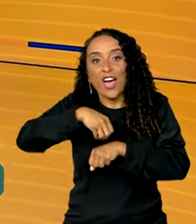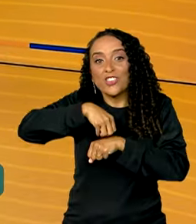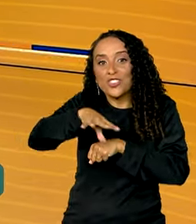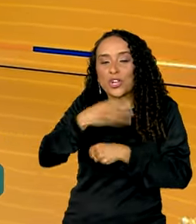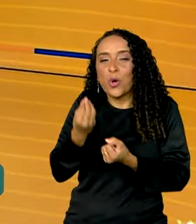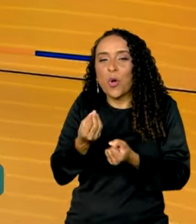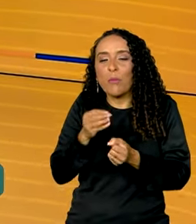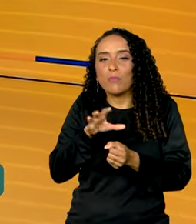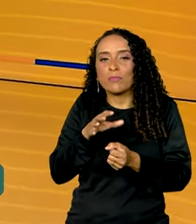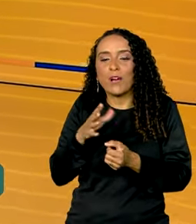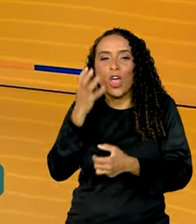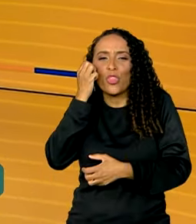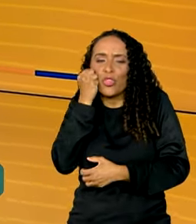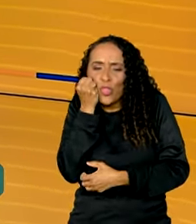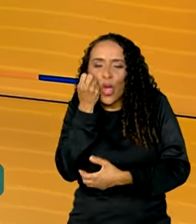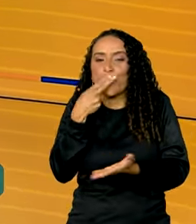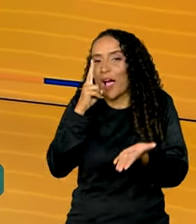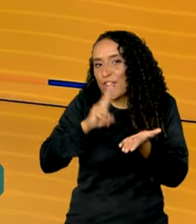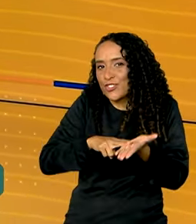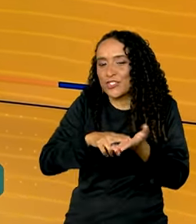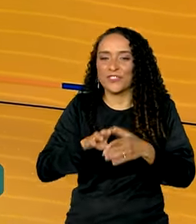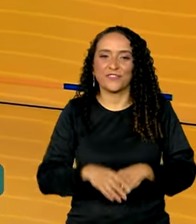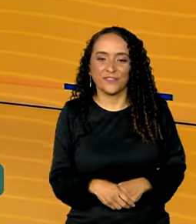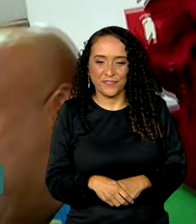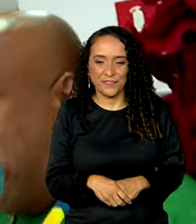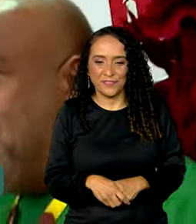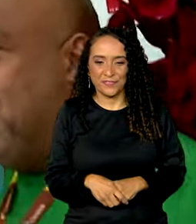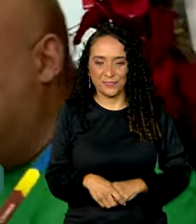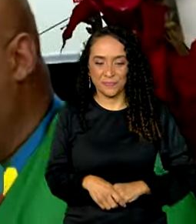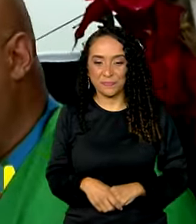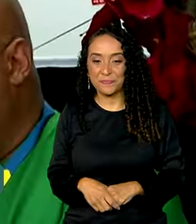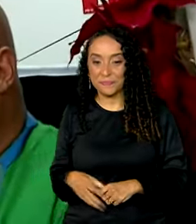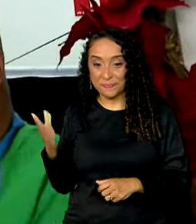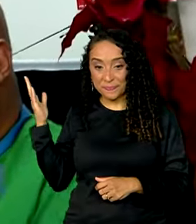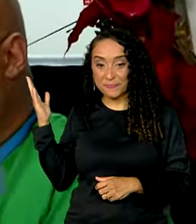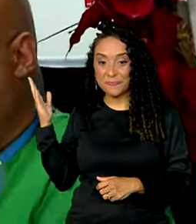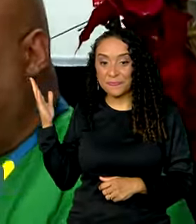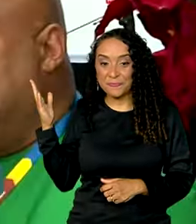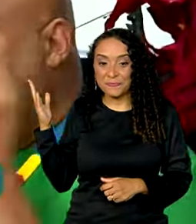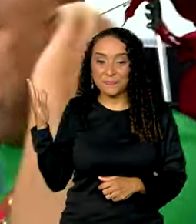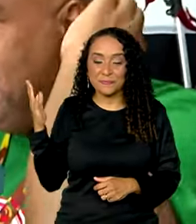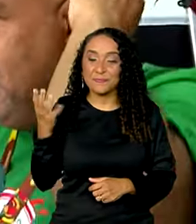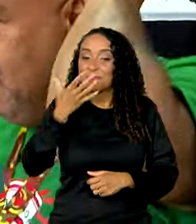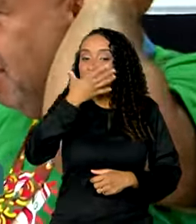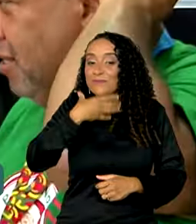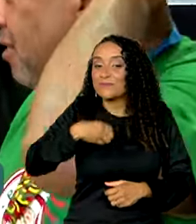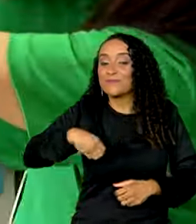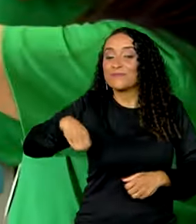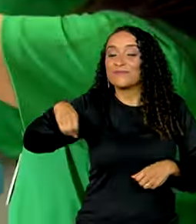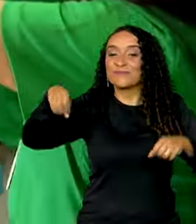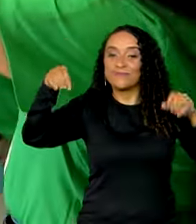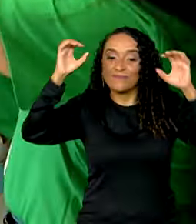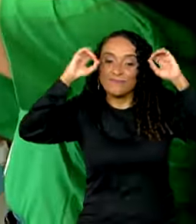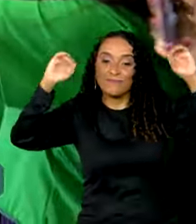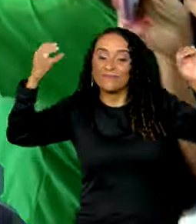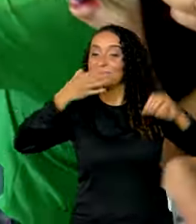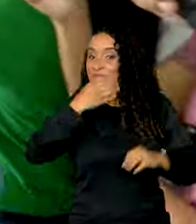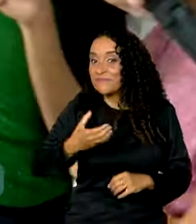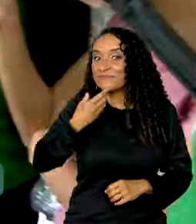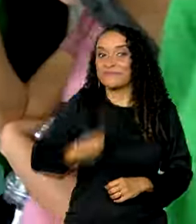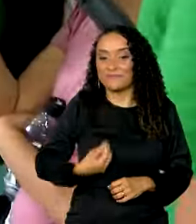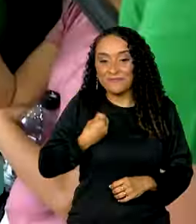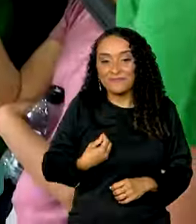as dicas de como adotar uma cartinha. Esquece a barba branca, renas e o gorro, Papai Noel